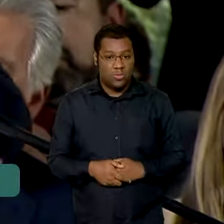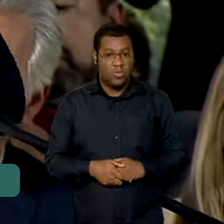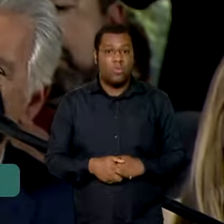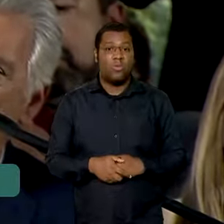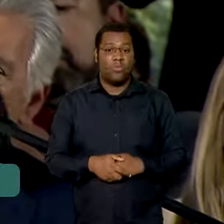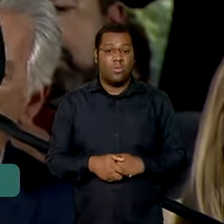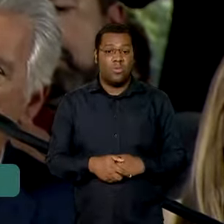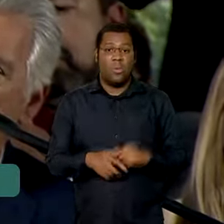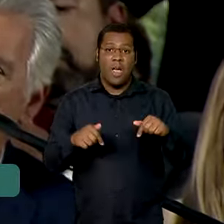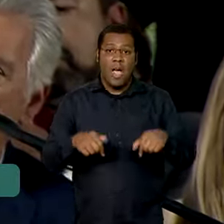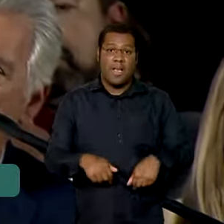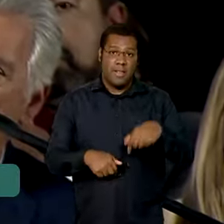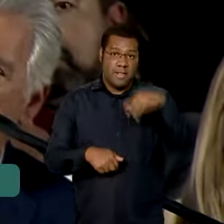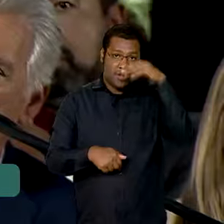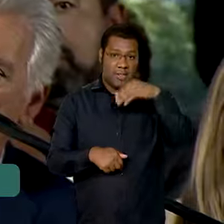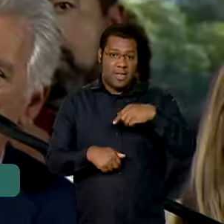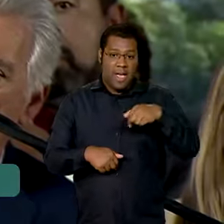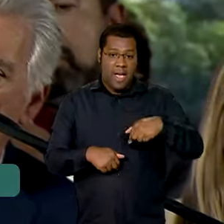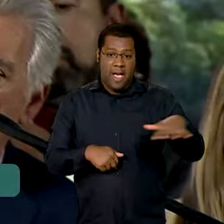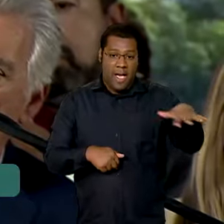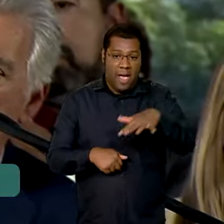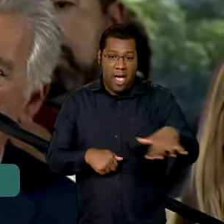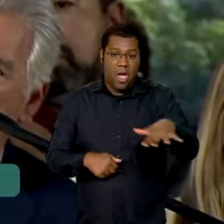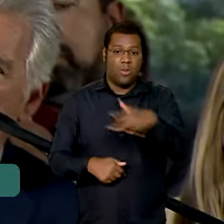precisa, sobretudo, na área da saúde.